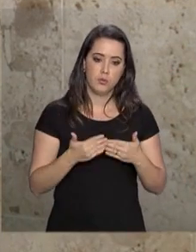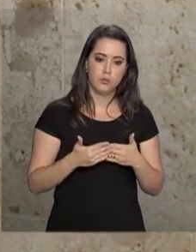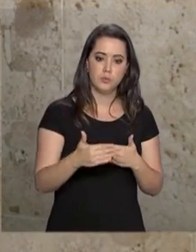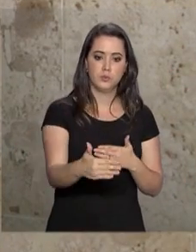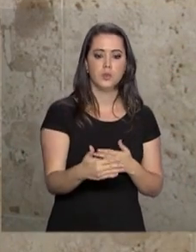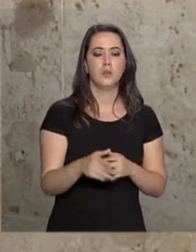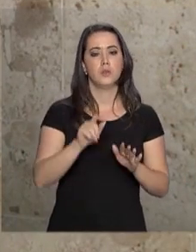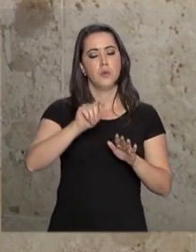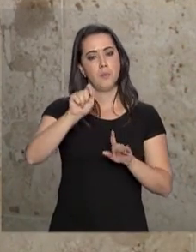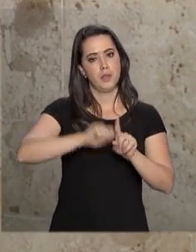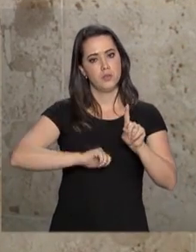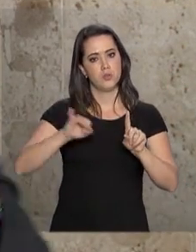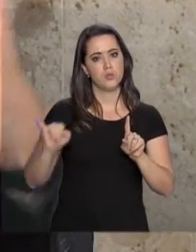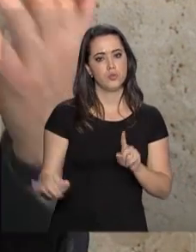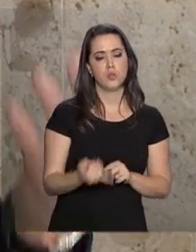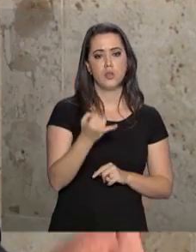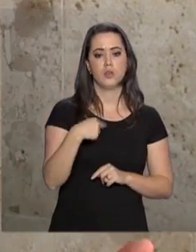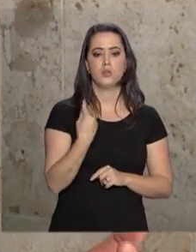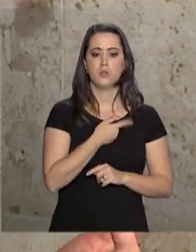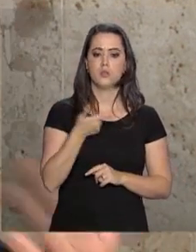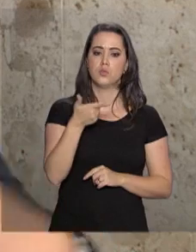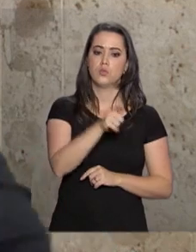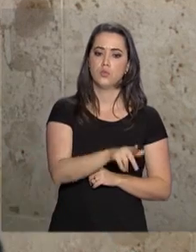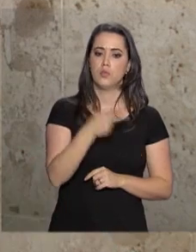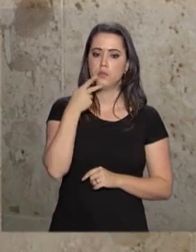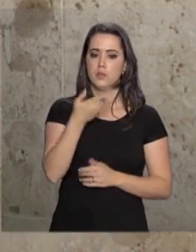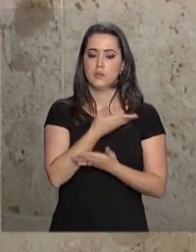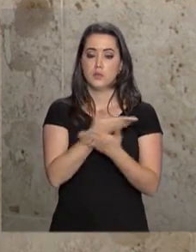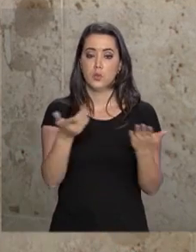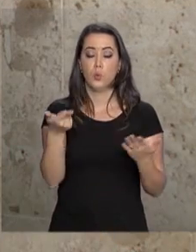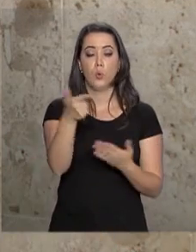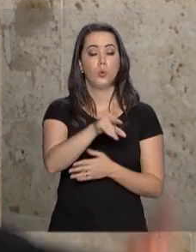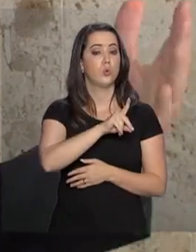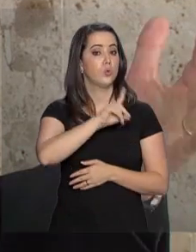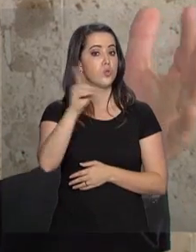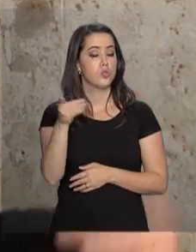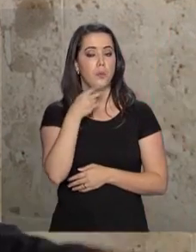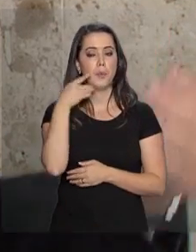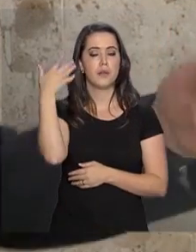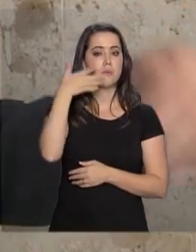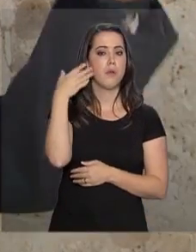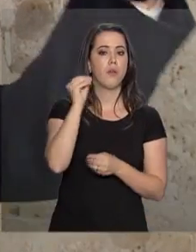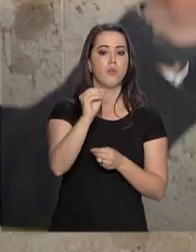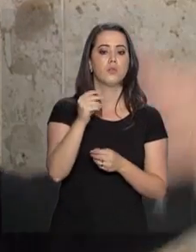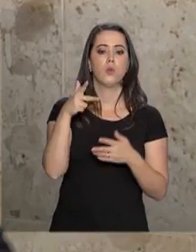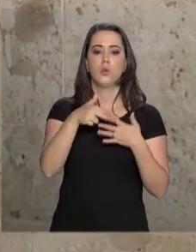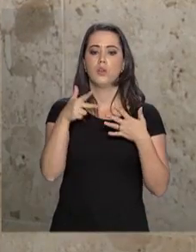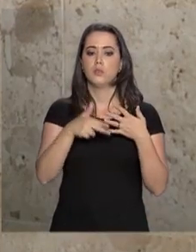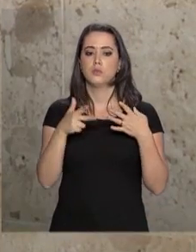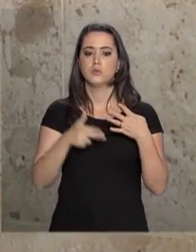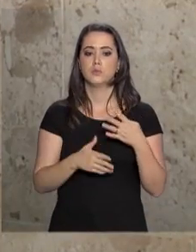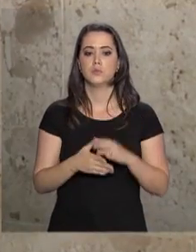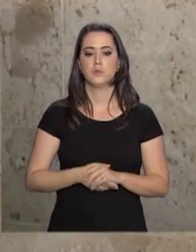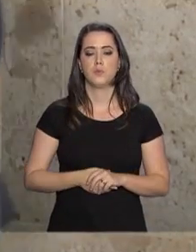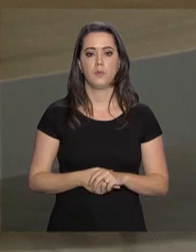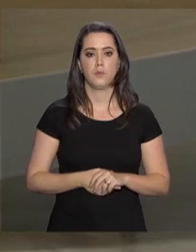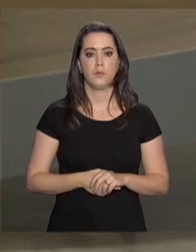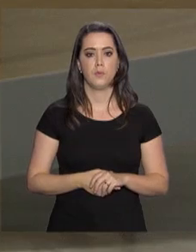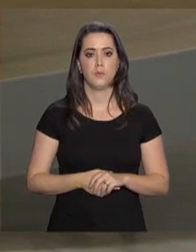do mês de janeiro, a gente volte aqui, num outro dia, para contar que vamos cortar isso, fazer aquilo.